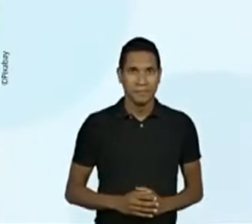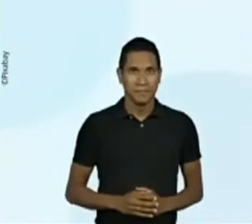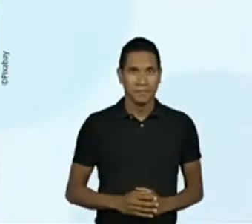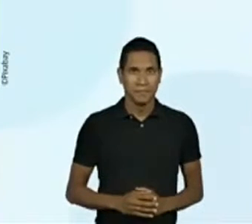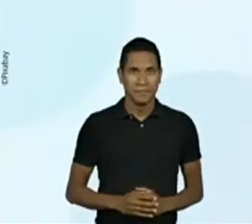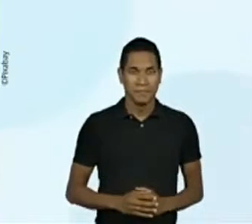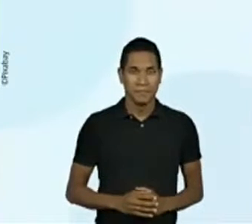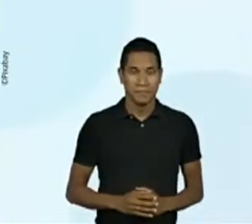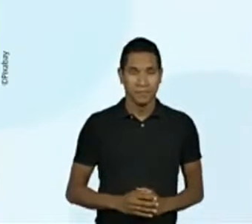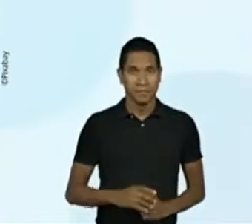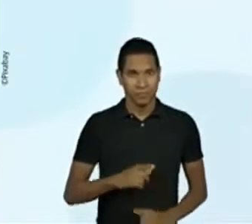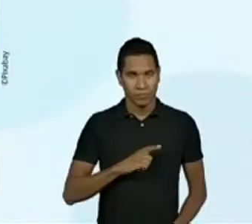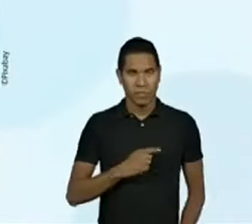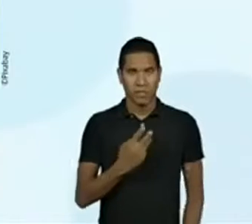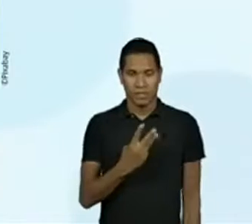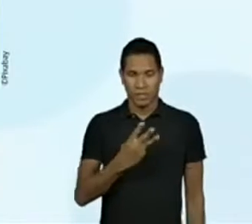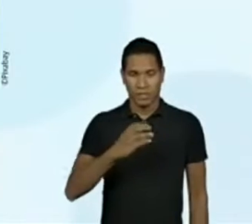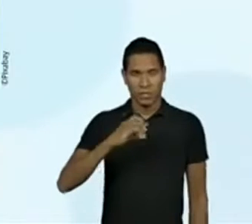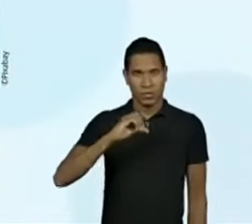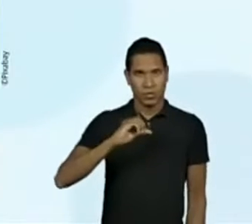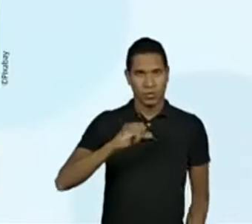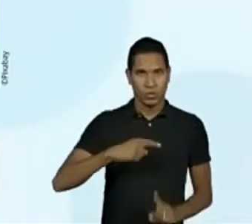Trinta e nove graus Celsius.